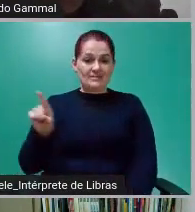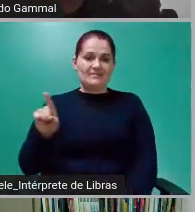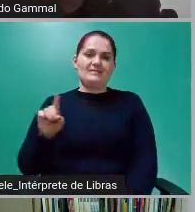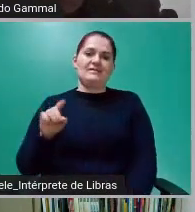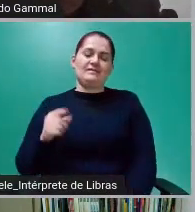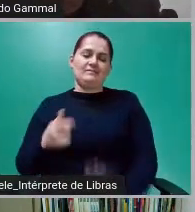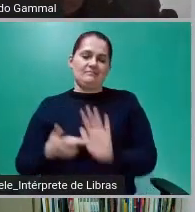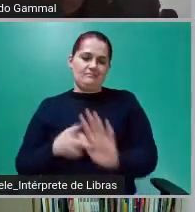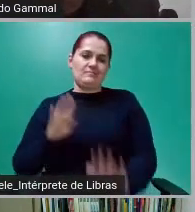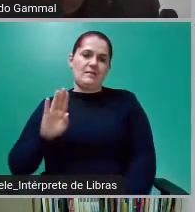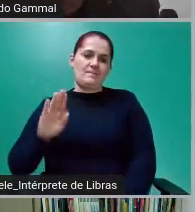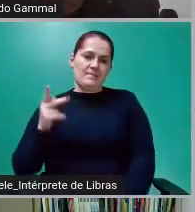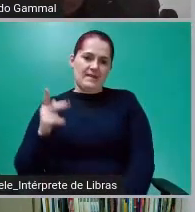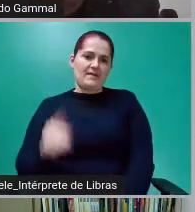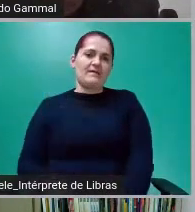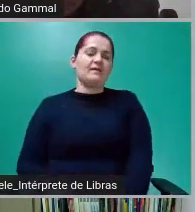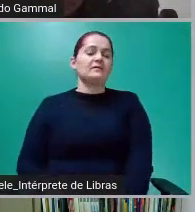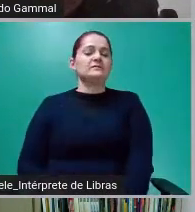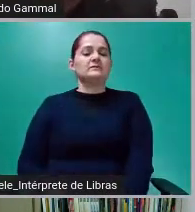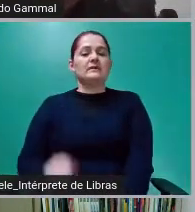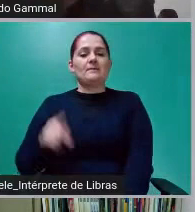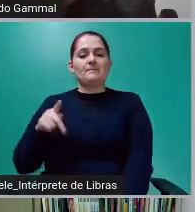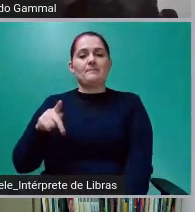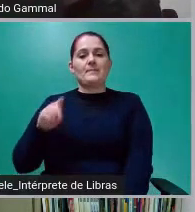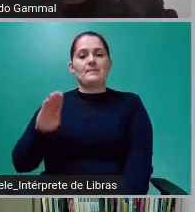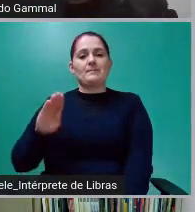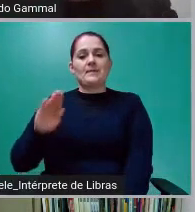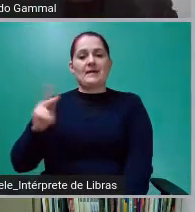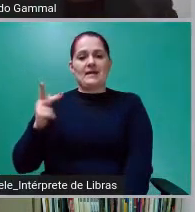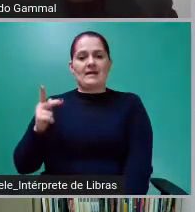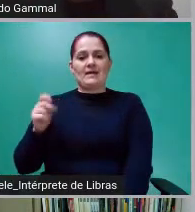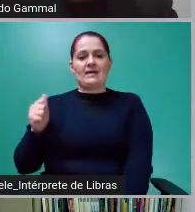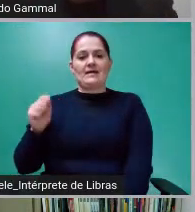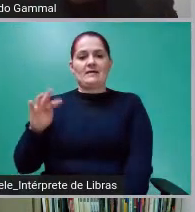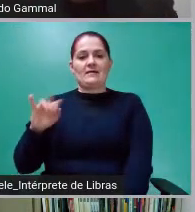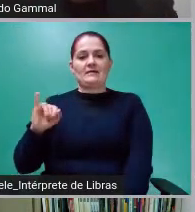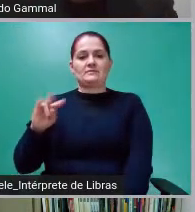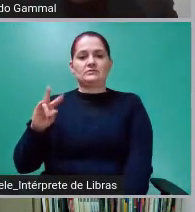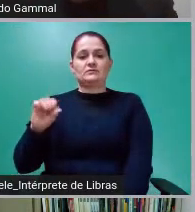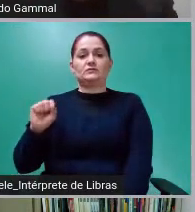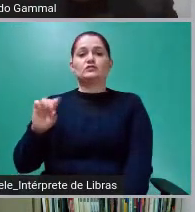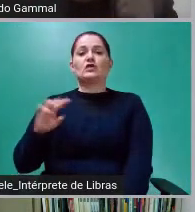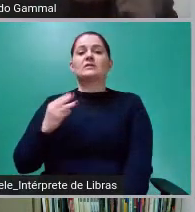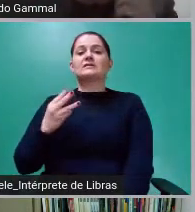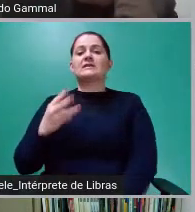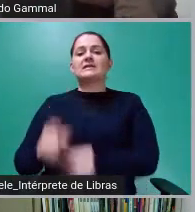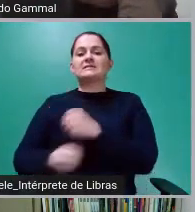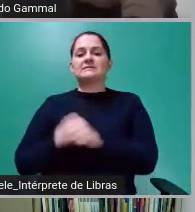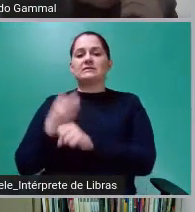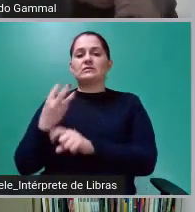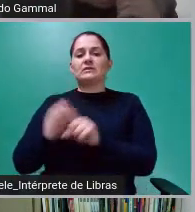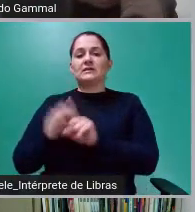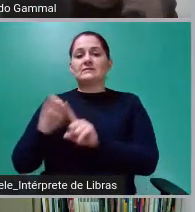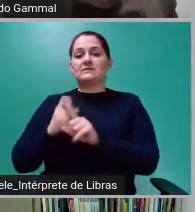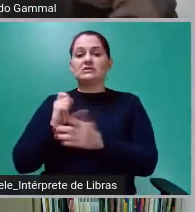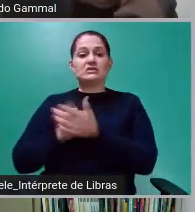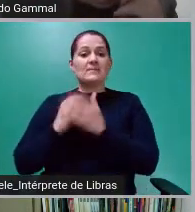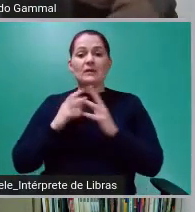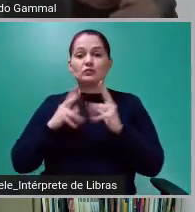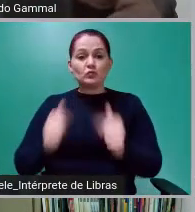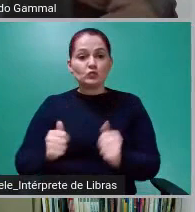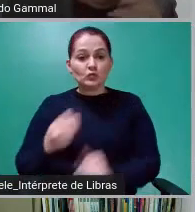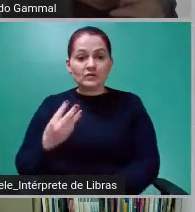Ativos, em apenas 3 anos e 3 meses, o município já tinha pago tudo, Luiz Fernando.